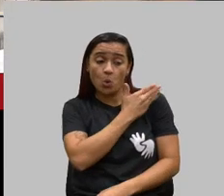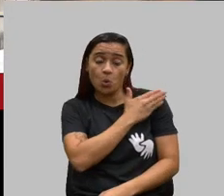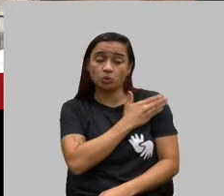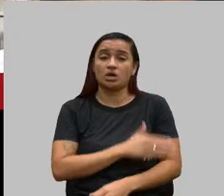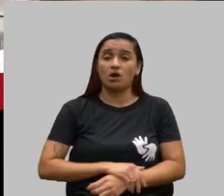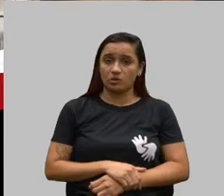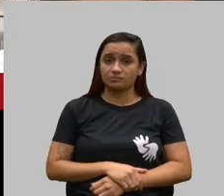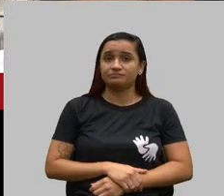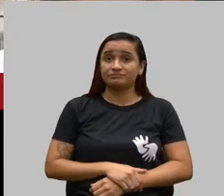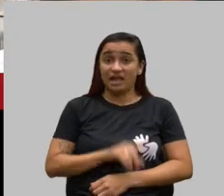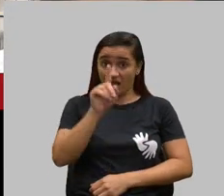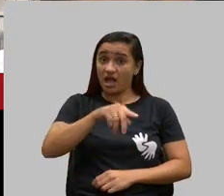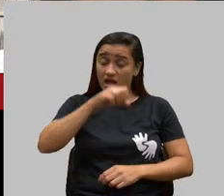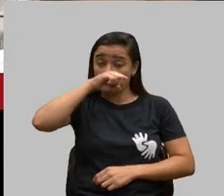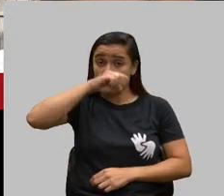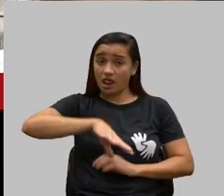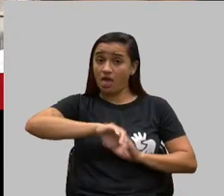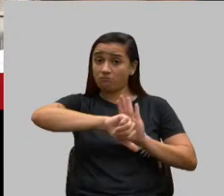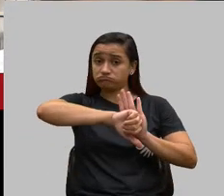Renato, é crime.